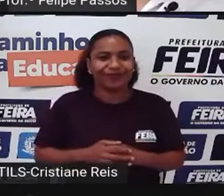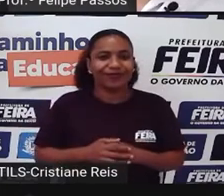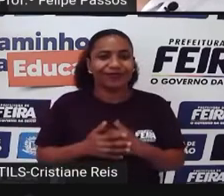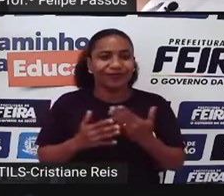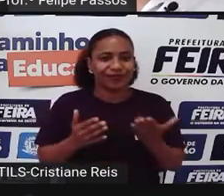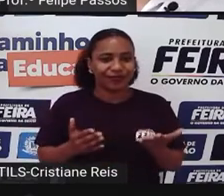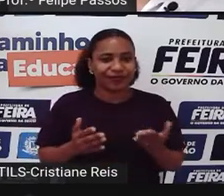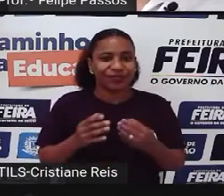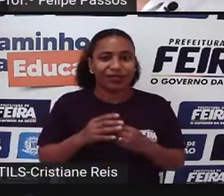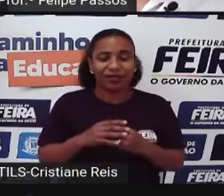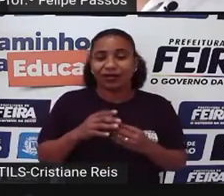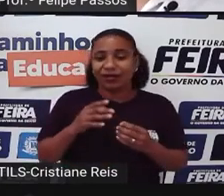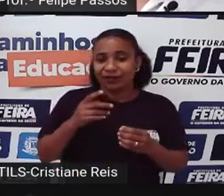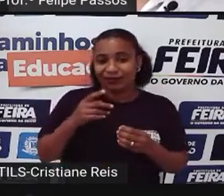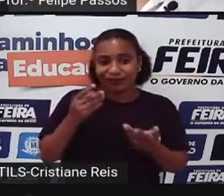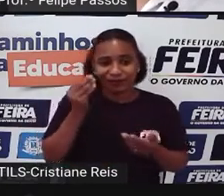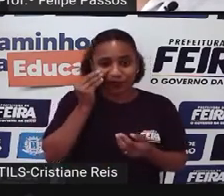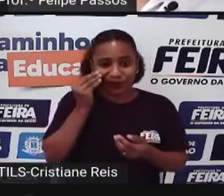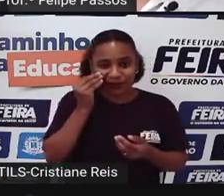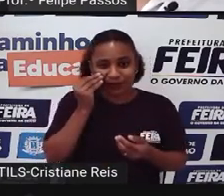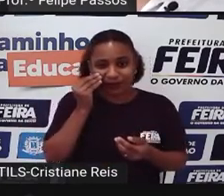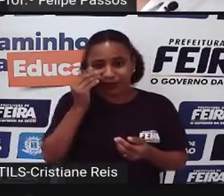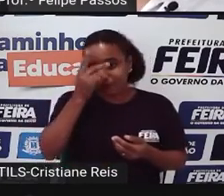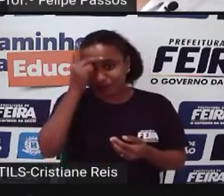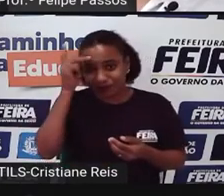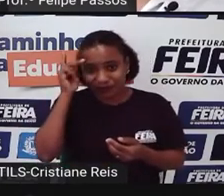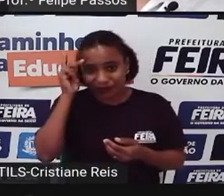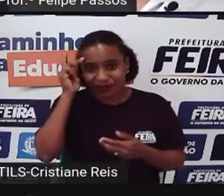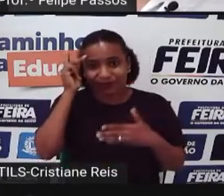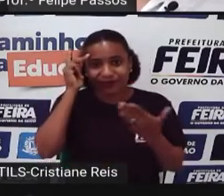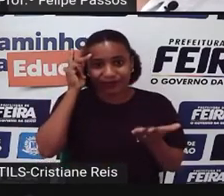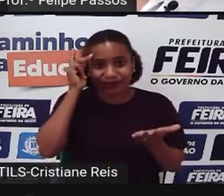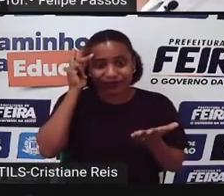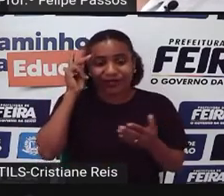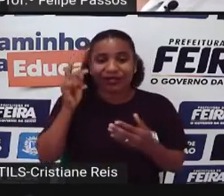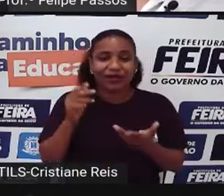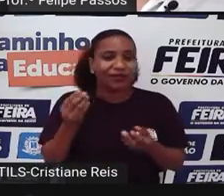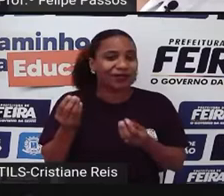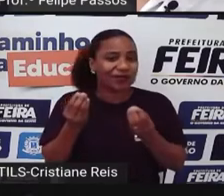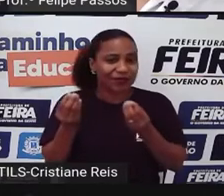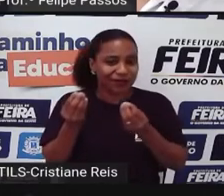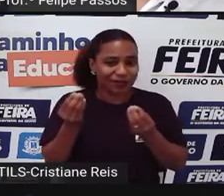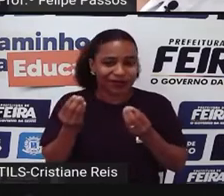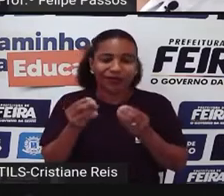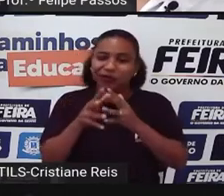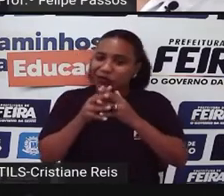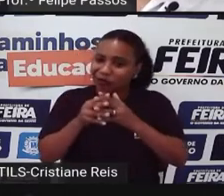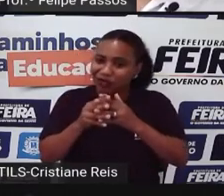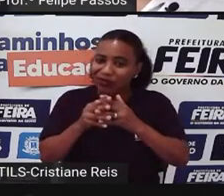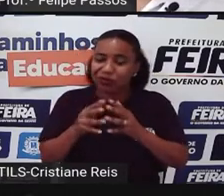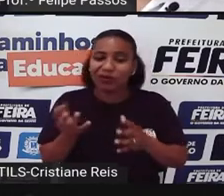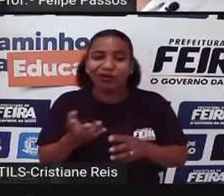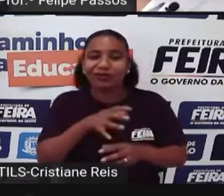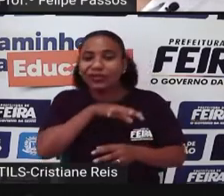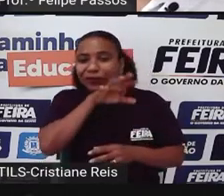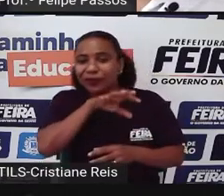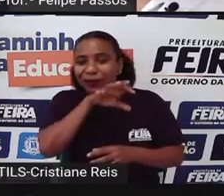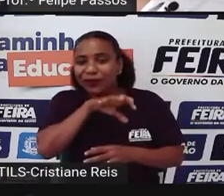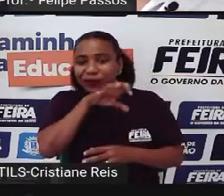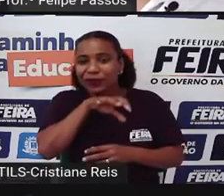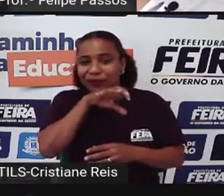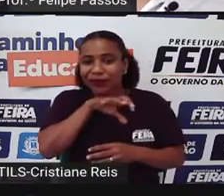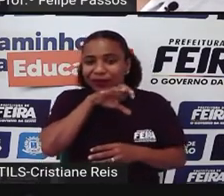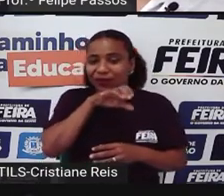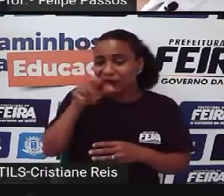transferência total Porque tem pessoas Que fazem um tipo De transferência Que fica um pouquinho complicado Acham que o animal É